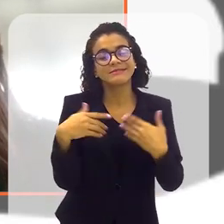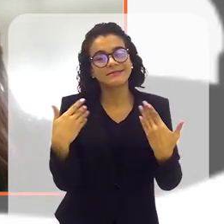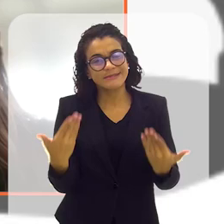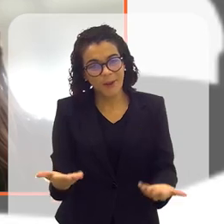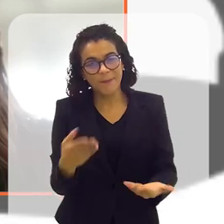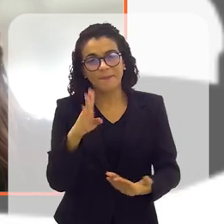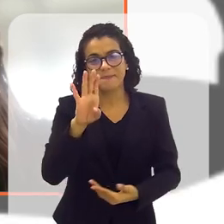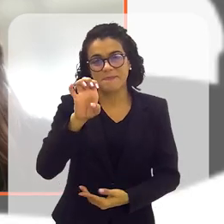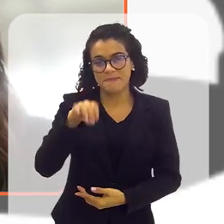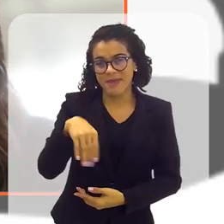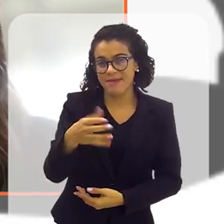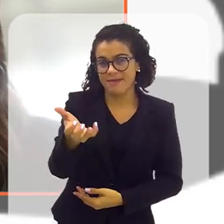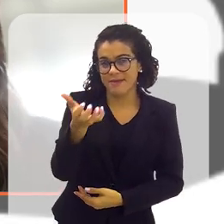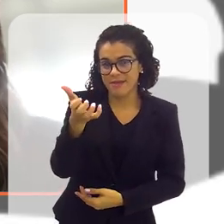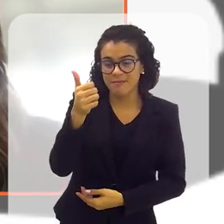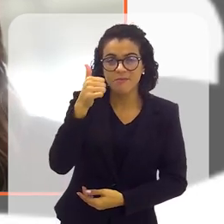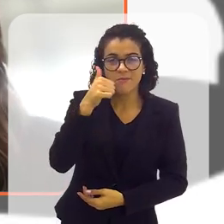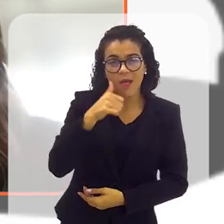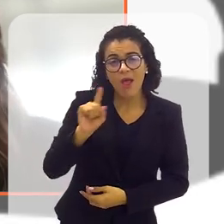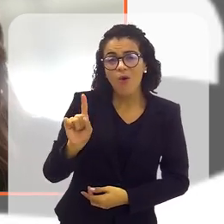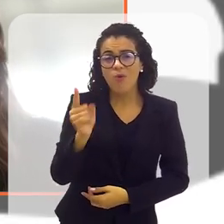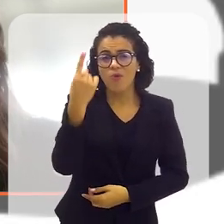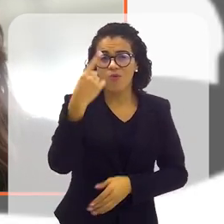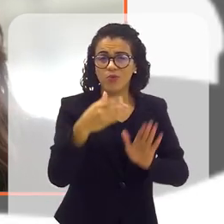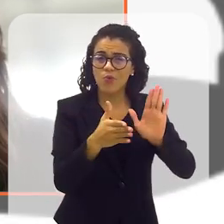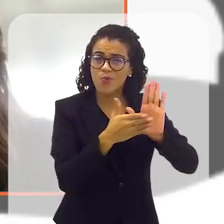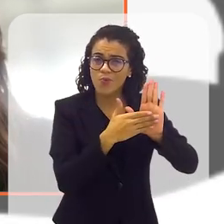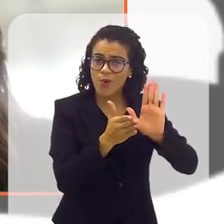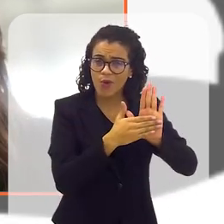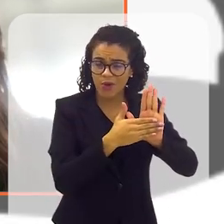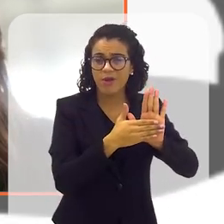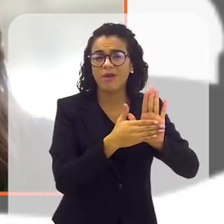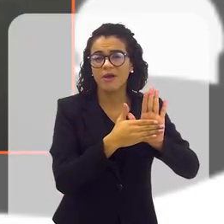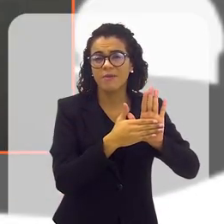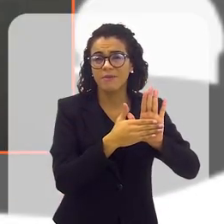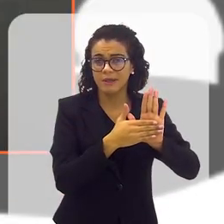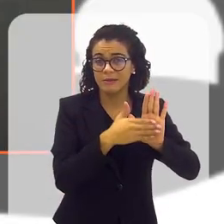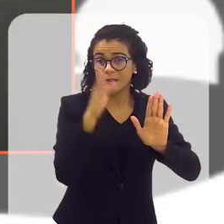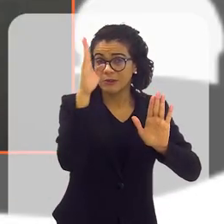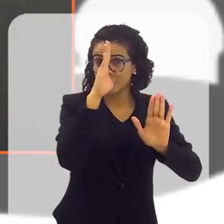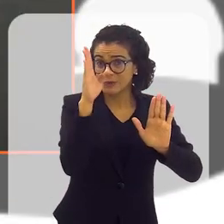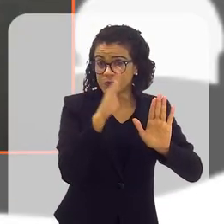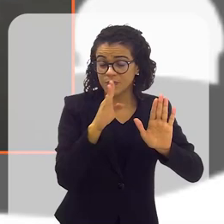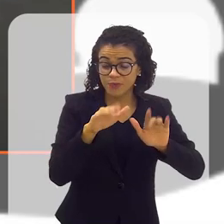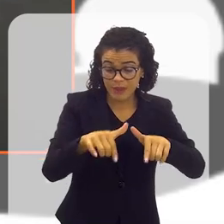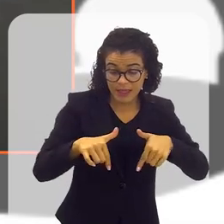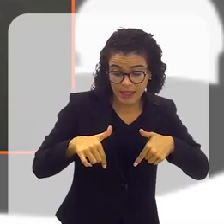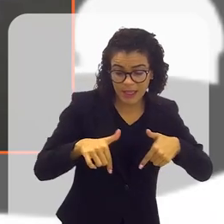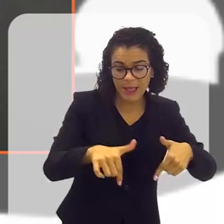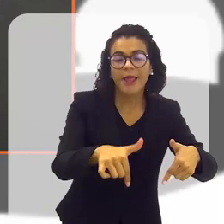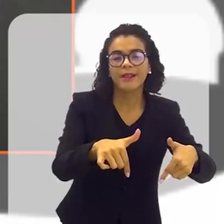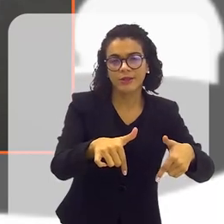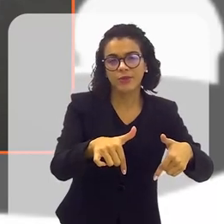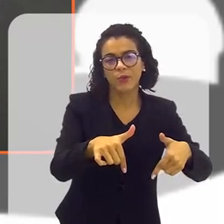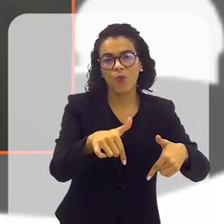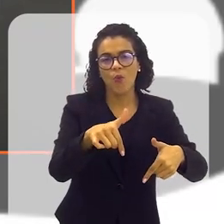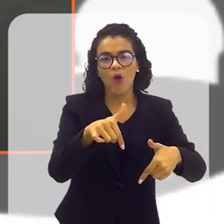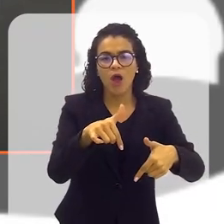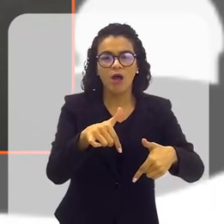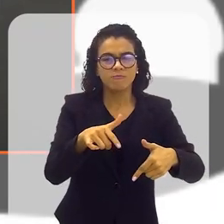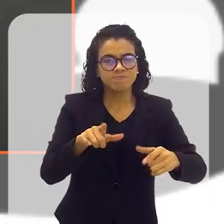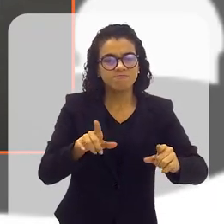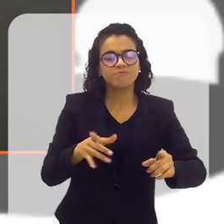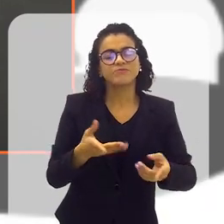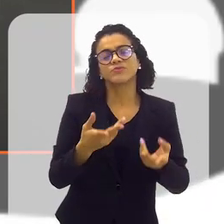Então, o Bem Querer Mulher, ele é o único programa no Brasil, Cláudia, que atua no enfrentamento à